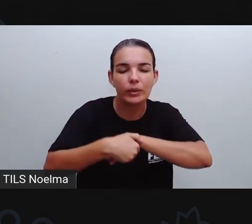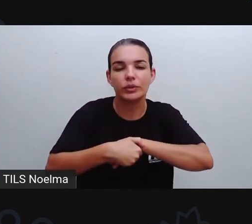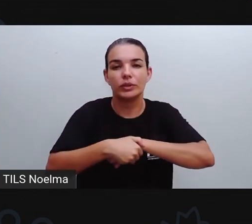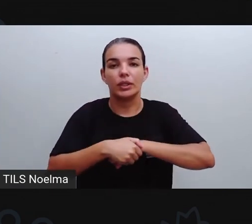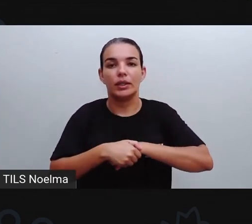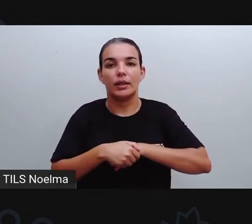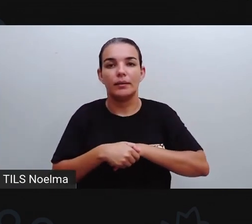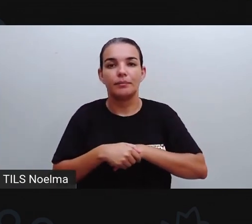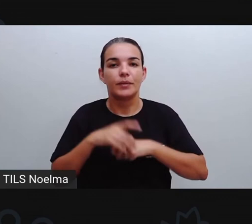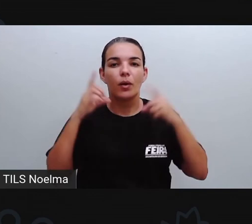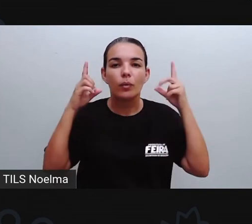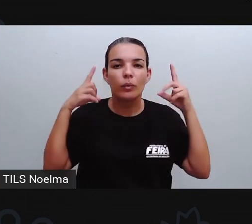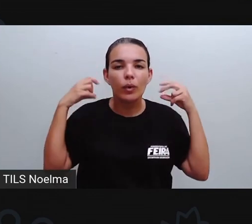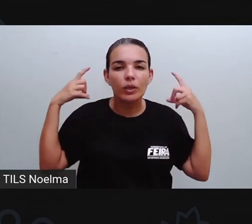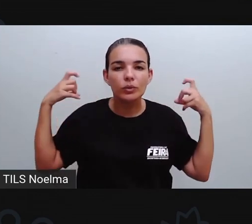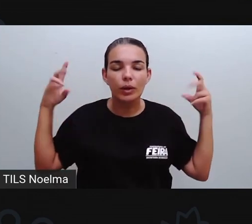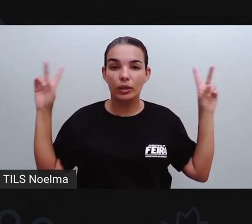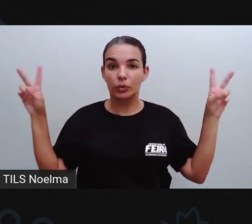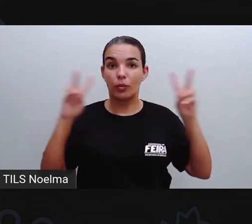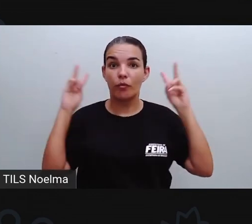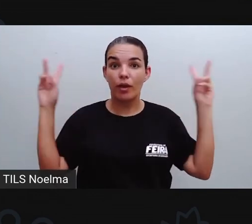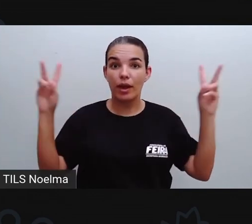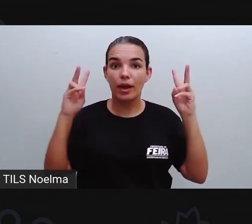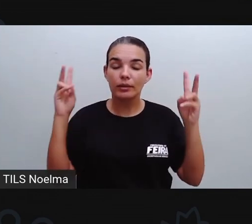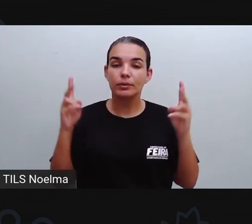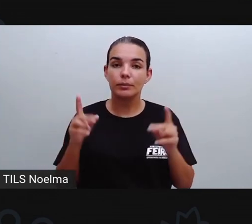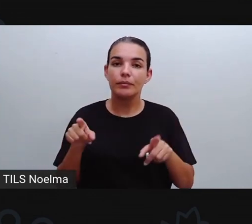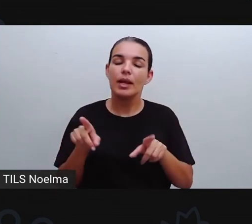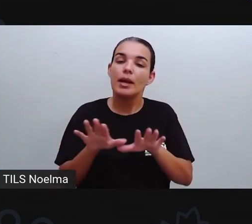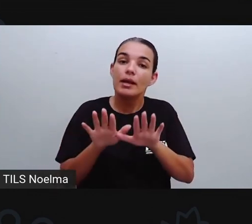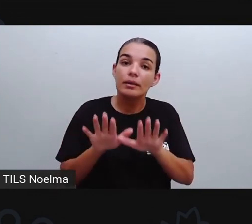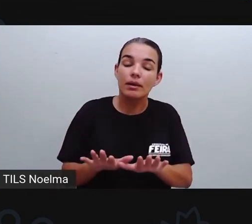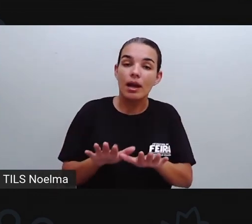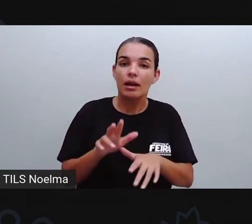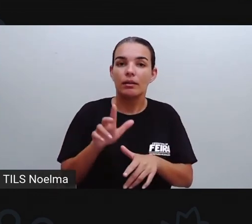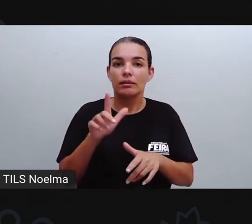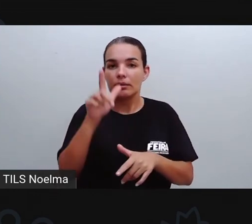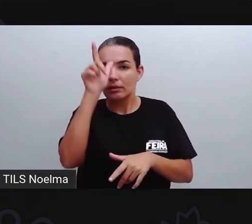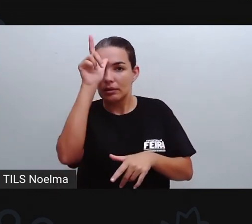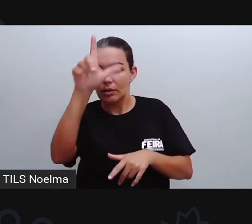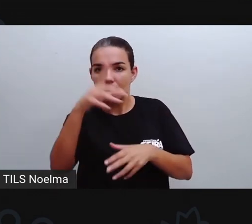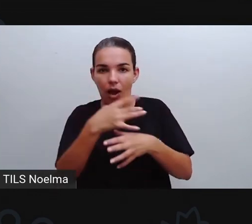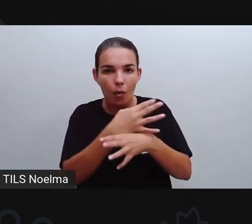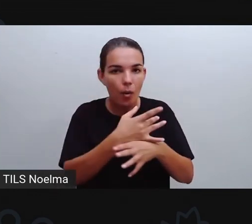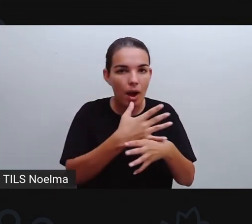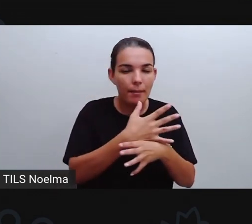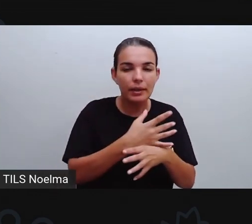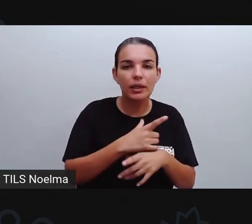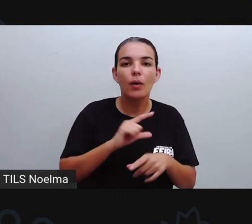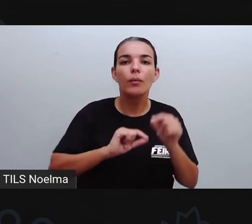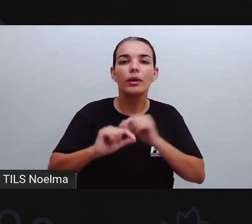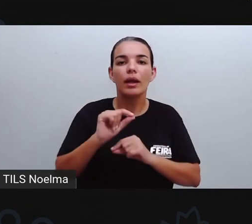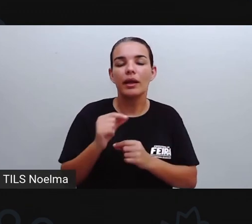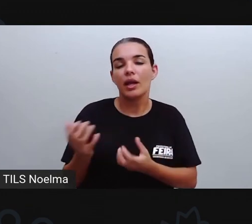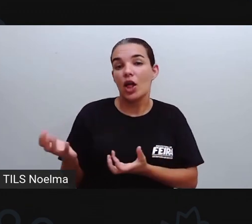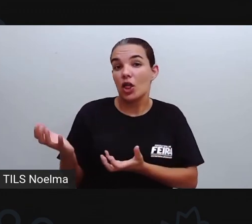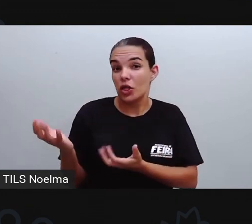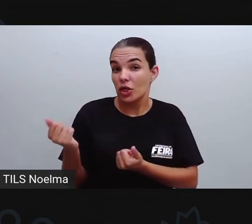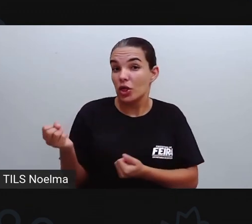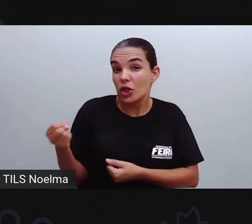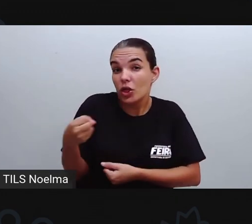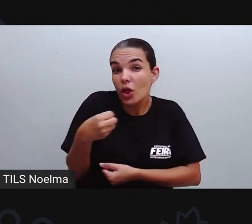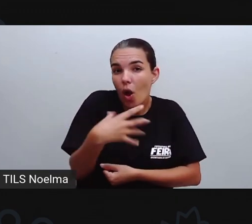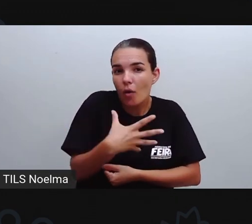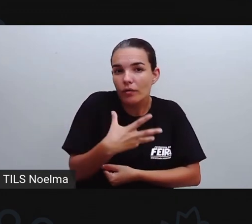lendas urbanas, elas já são histórias mais modernas Que vai ter um teor de terror, certo? Lembrando que